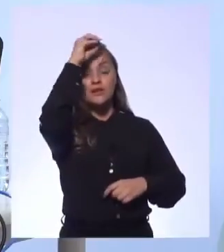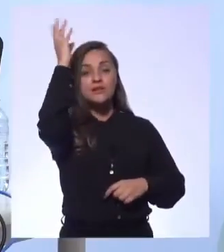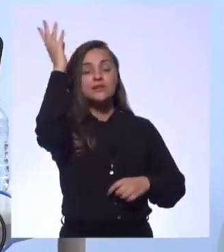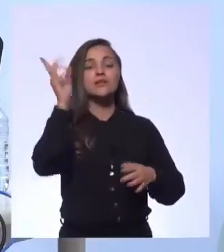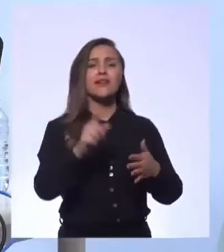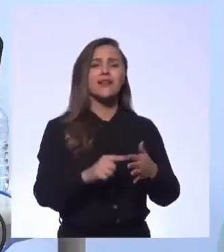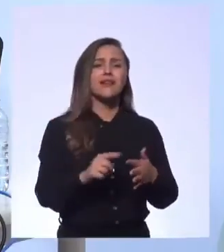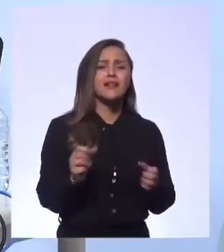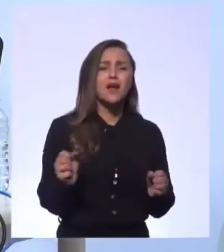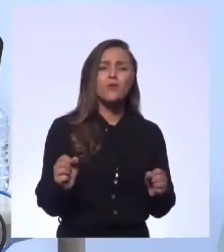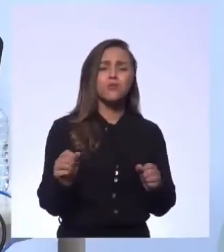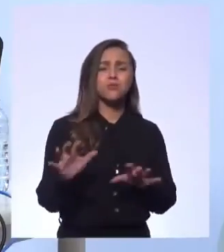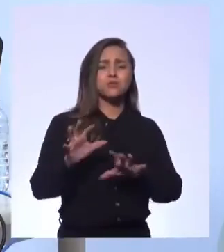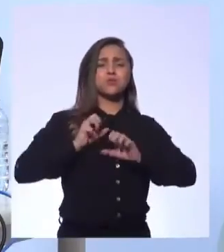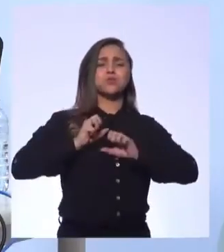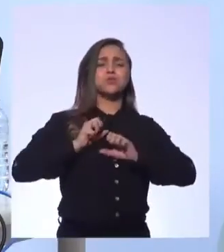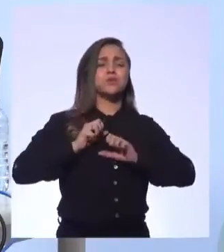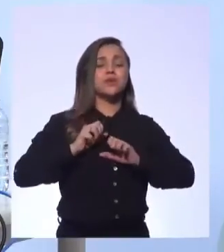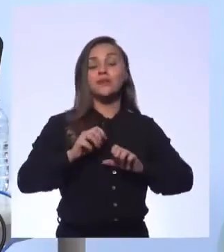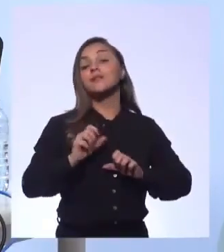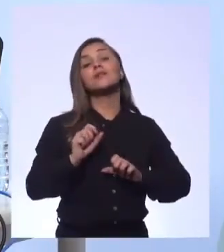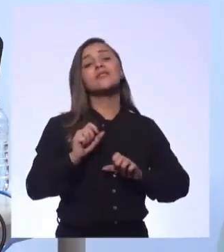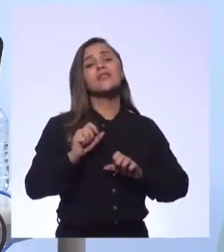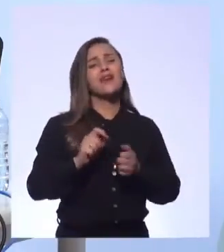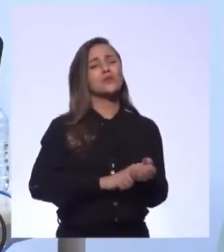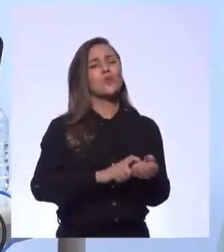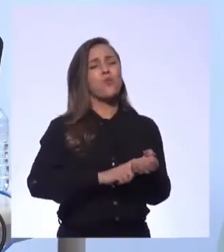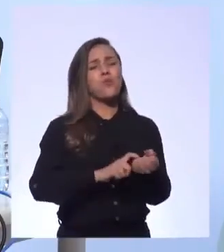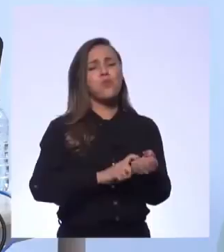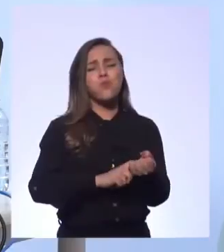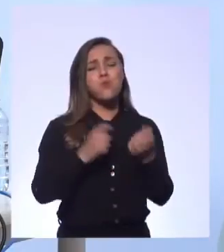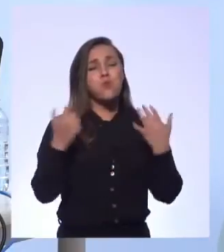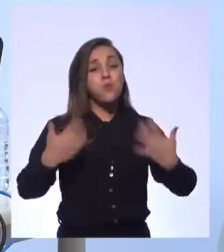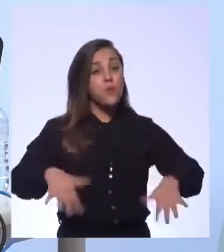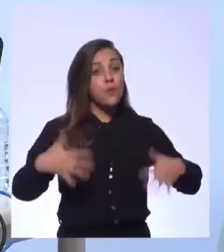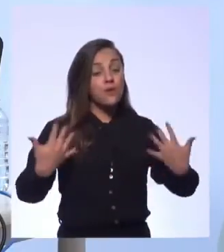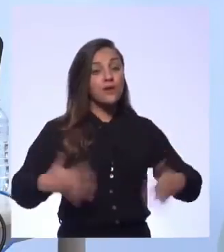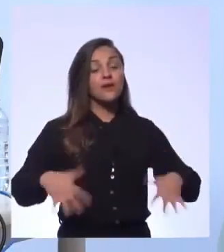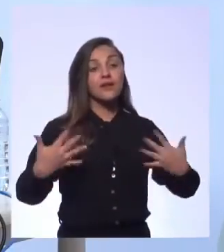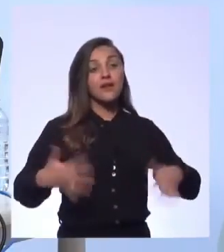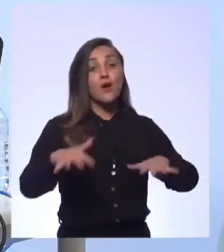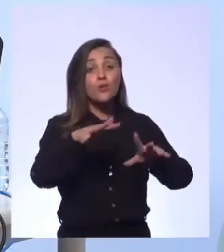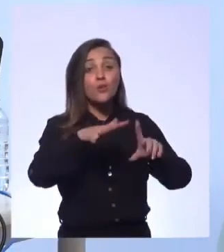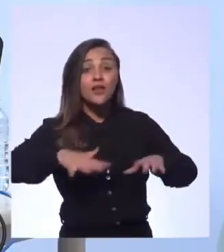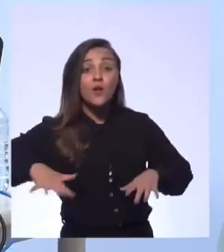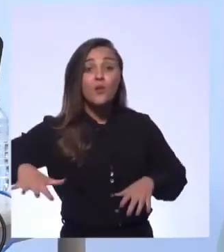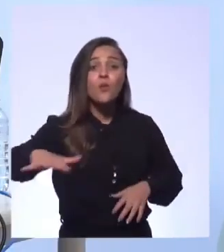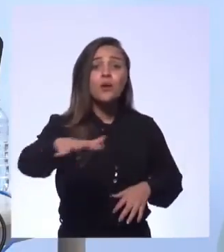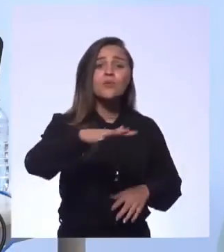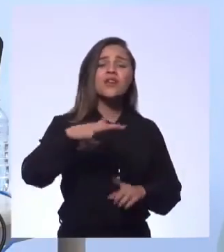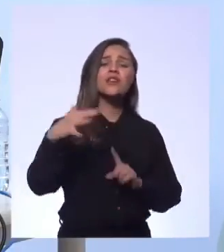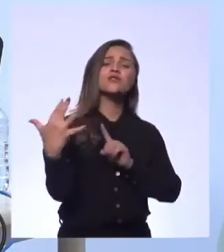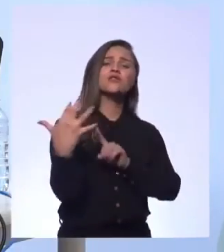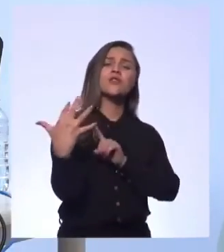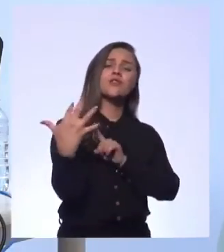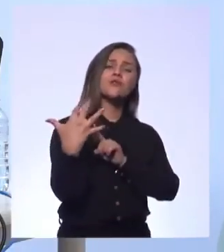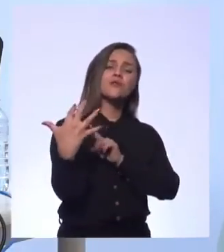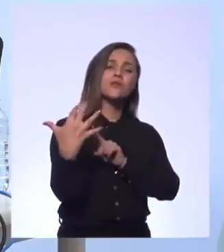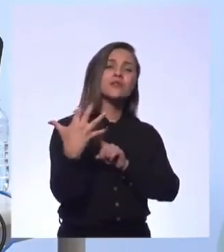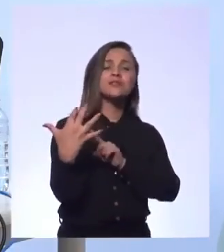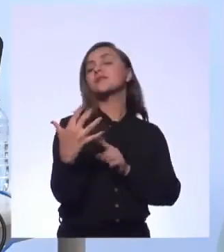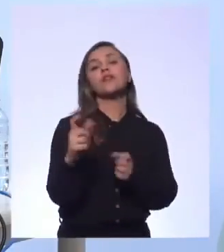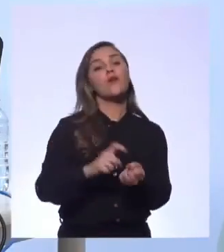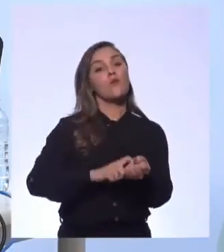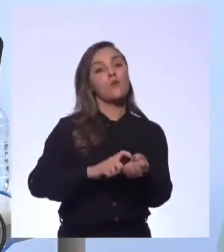associada, digamos assim, a todo um ambiente que tem uma pressão natural sobre aquilo. Só que uma coisa que é muito fato hoje, no